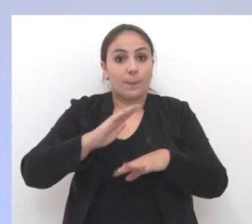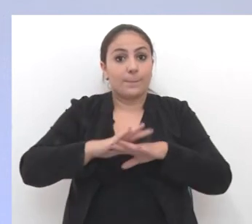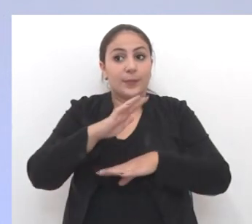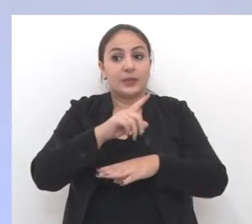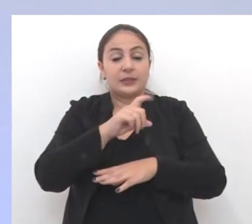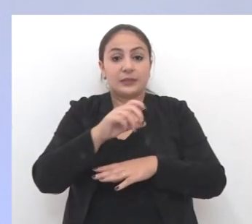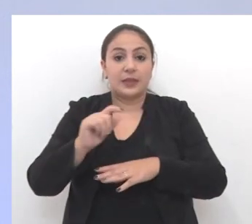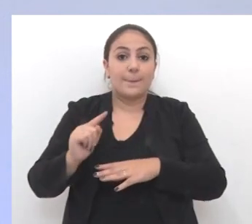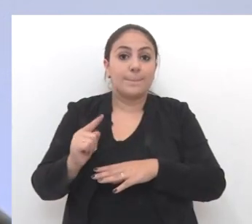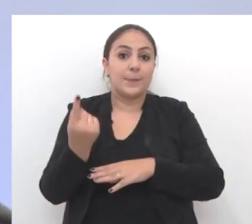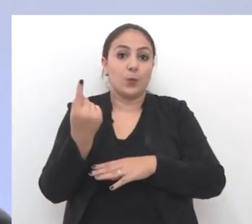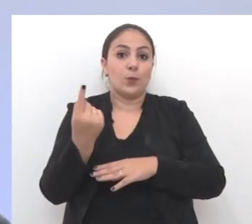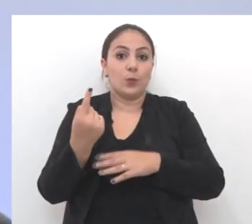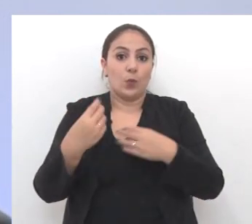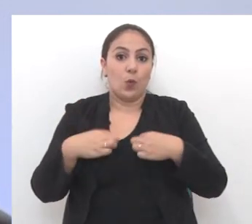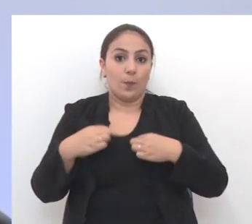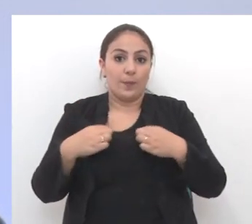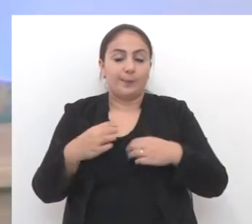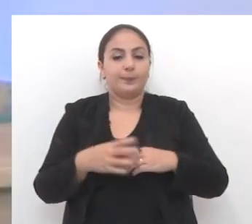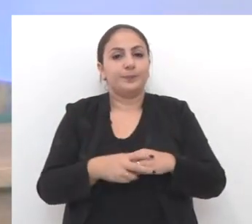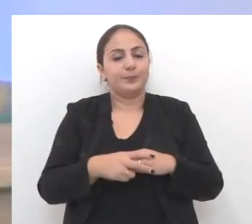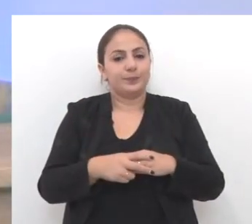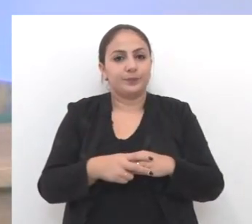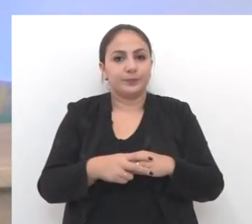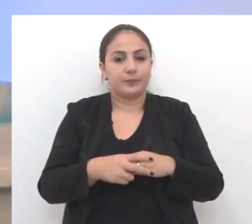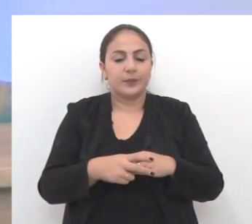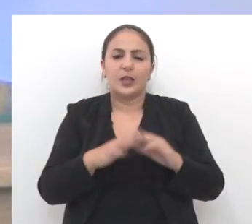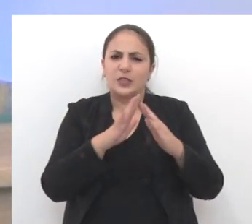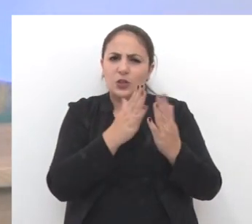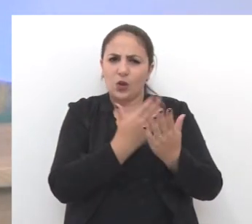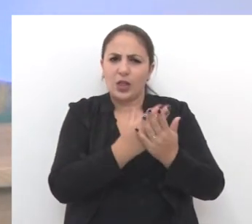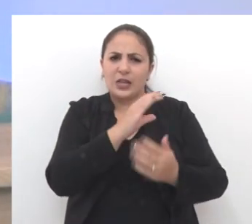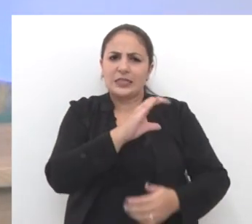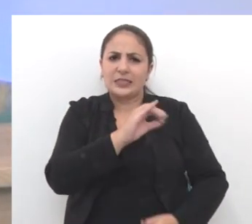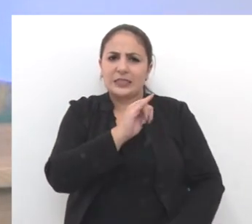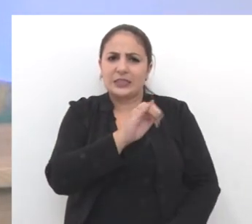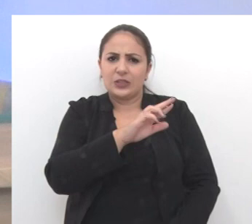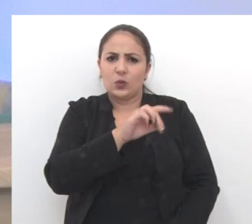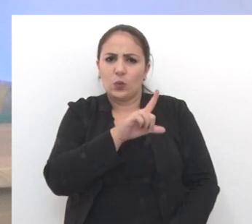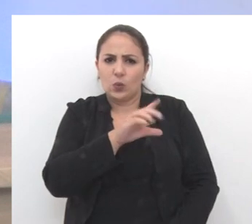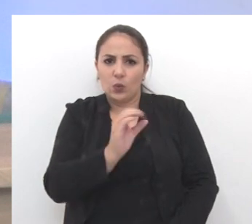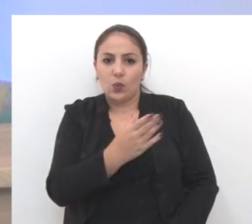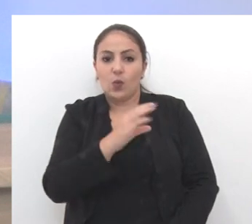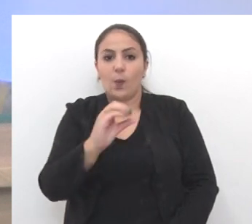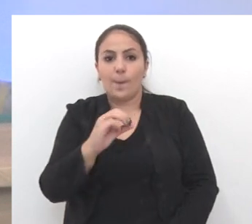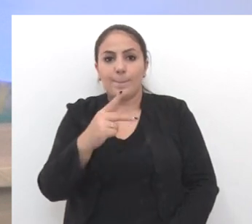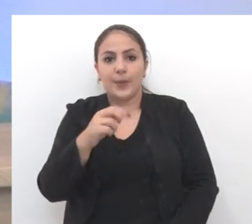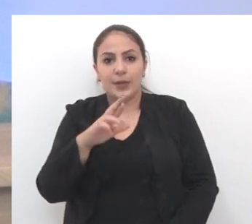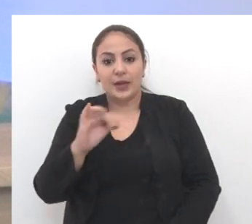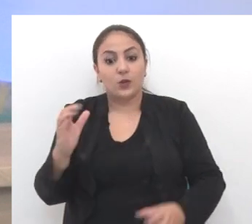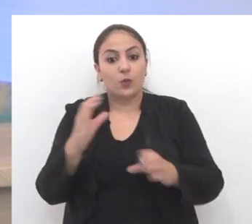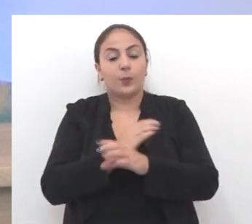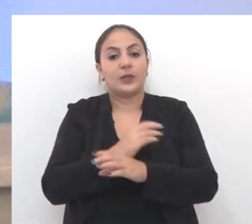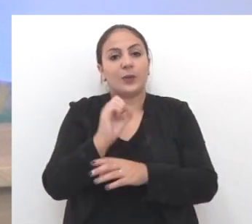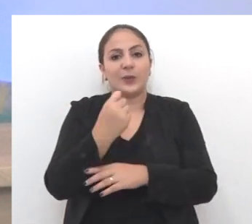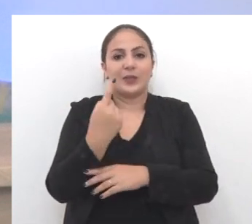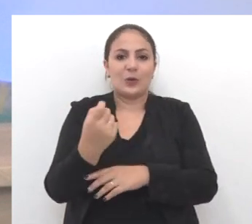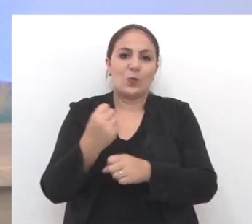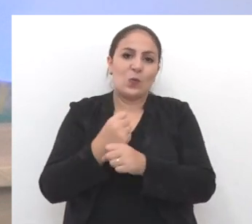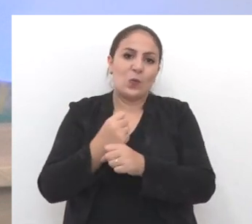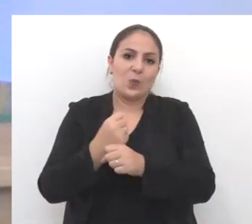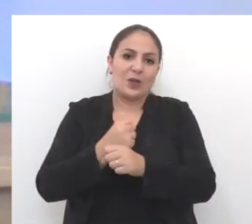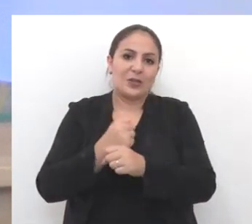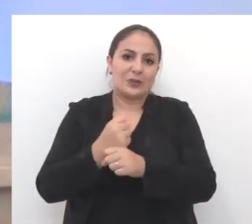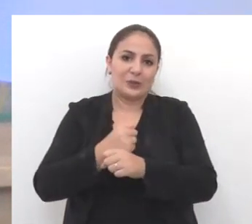sejam mais de 100 mil peças. O Círculo Operário acaba de completar 81 anos